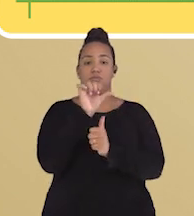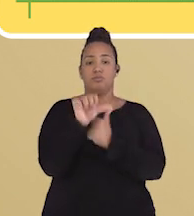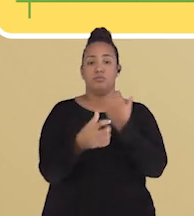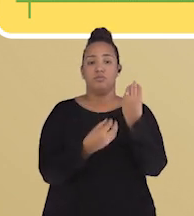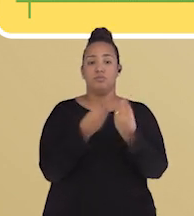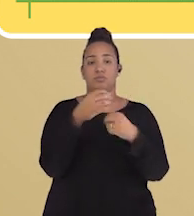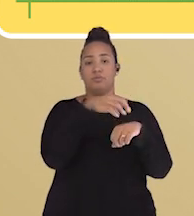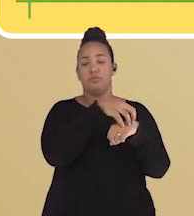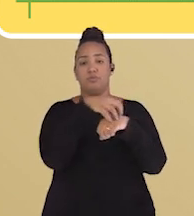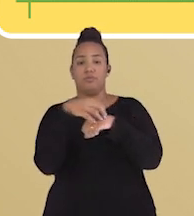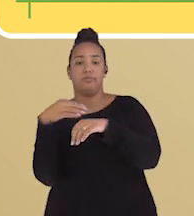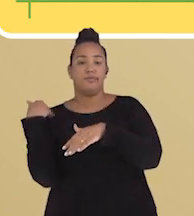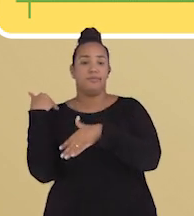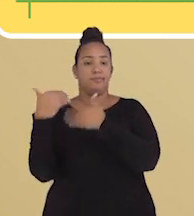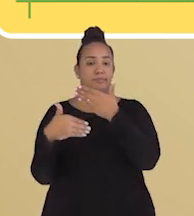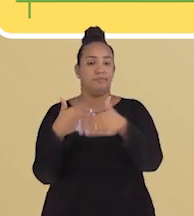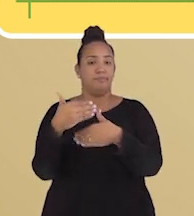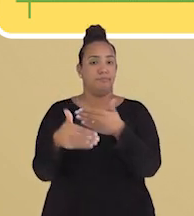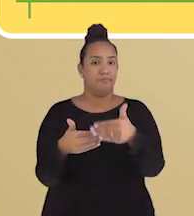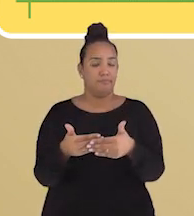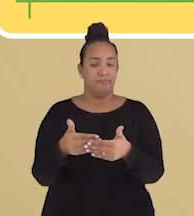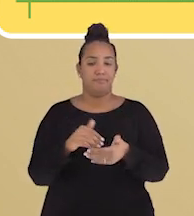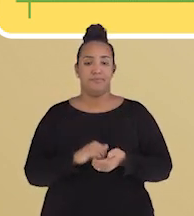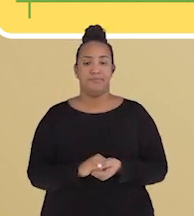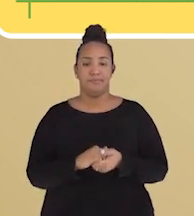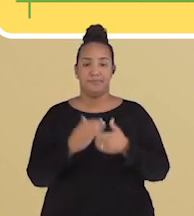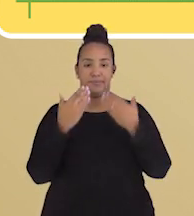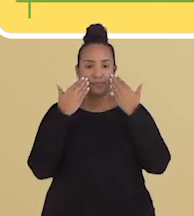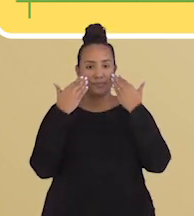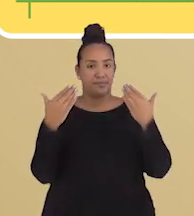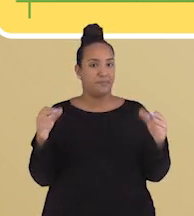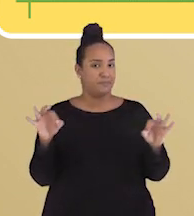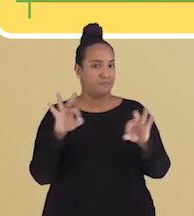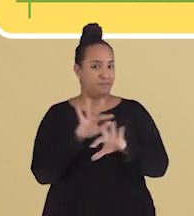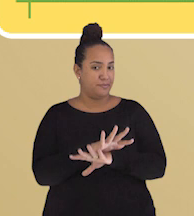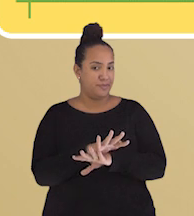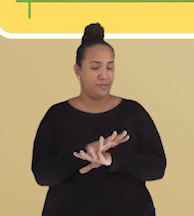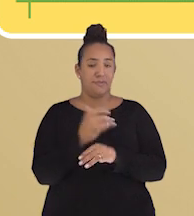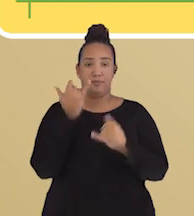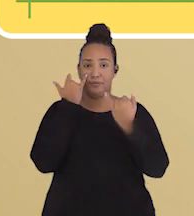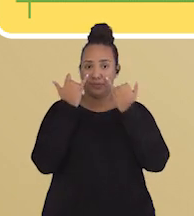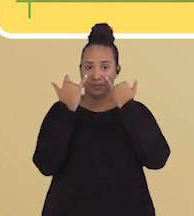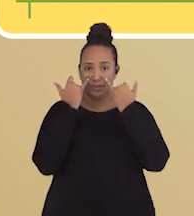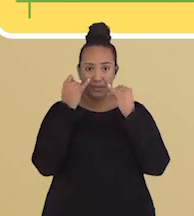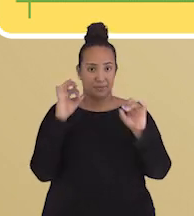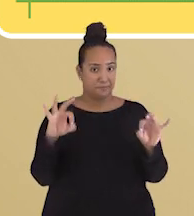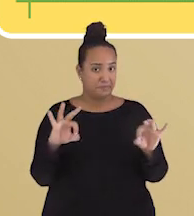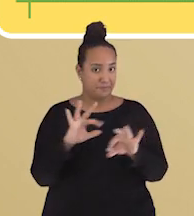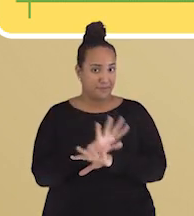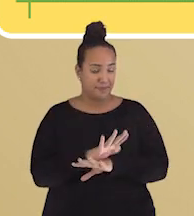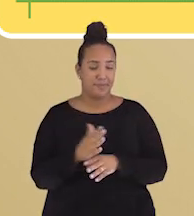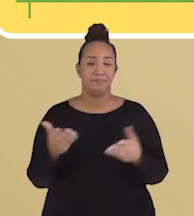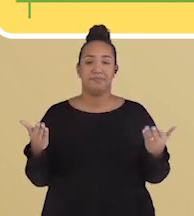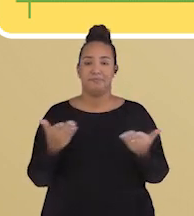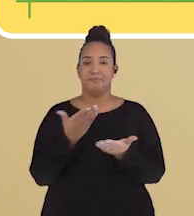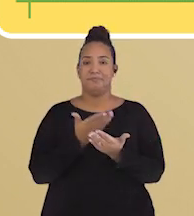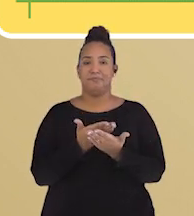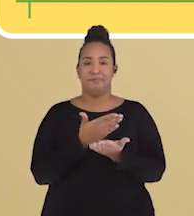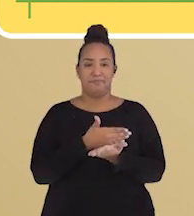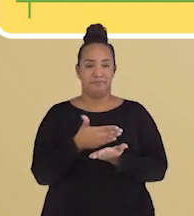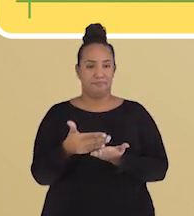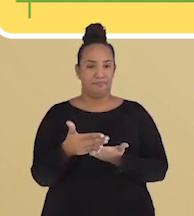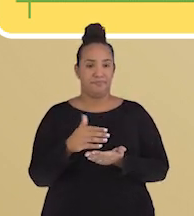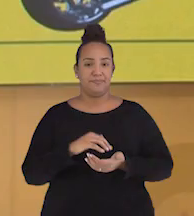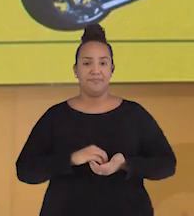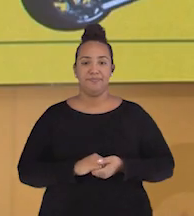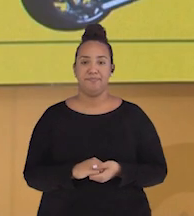de se locomover com o passar do tempo. Apresentações feitas e informações passadas. Agora, vamos